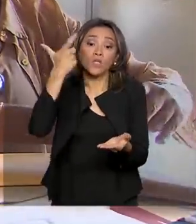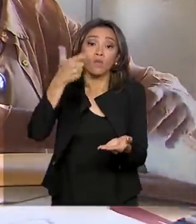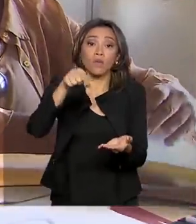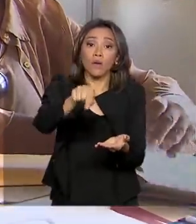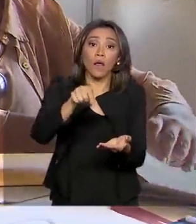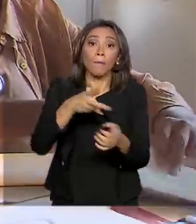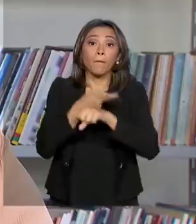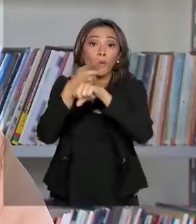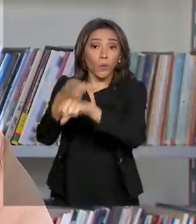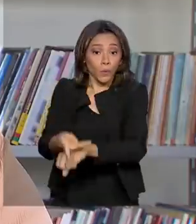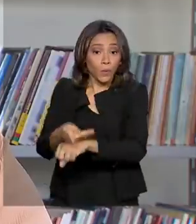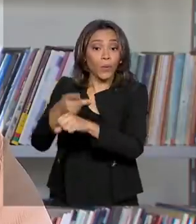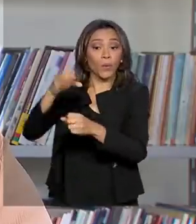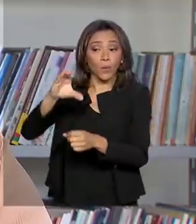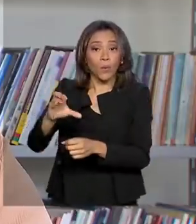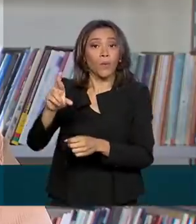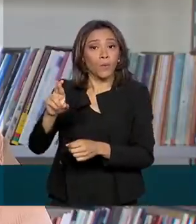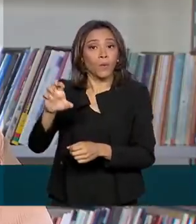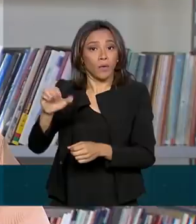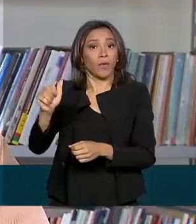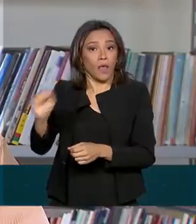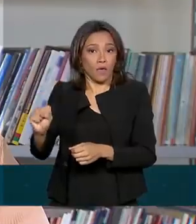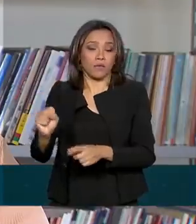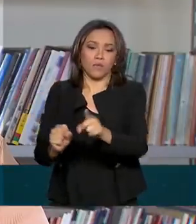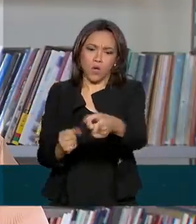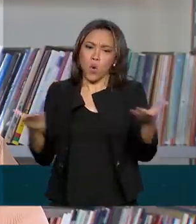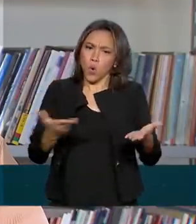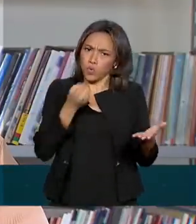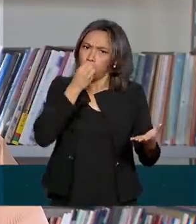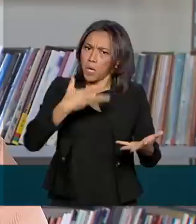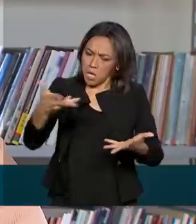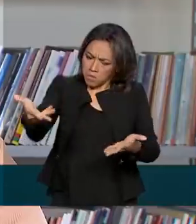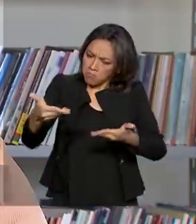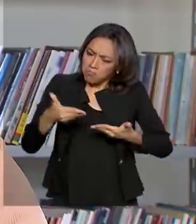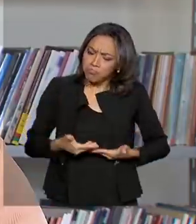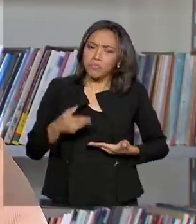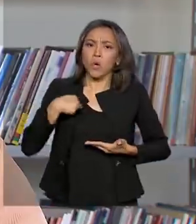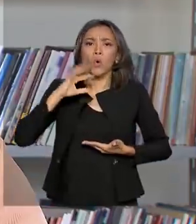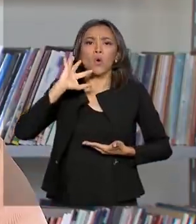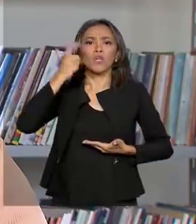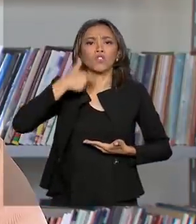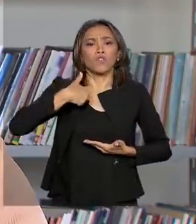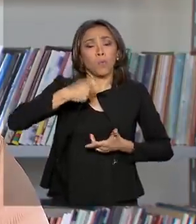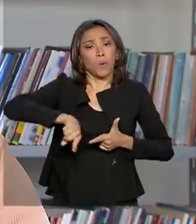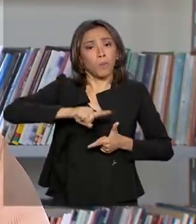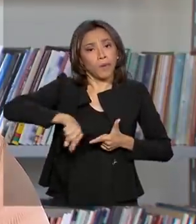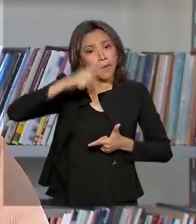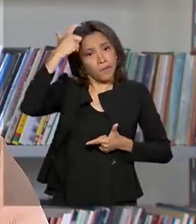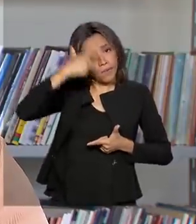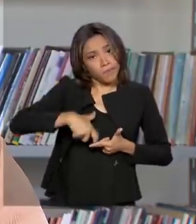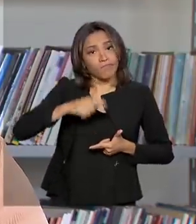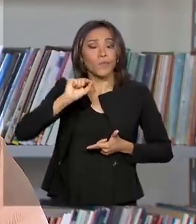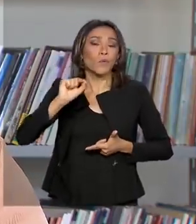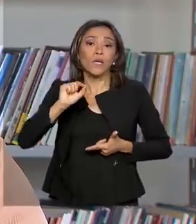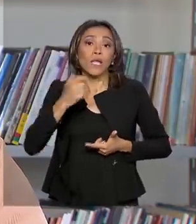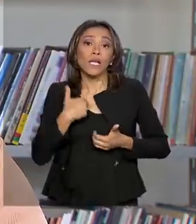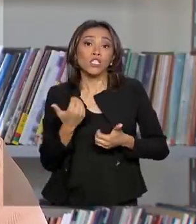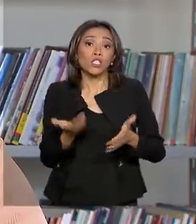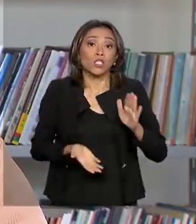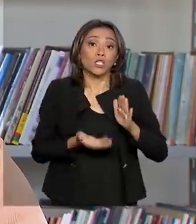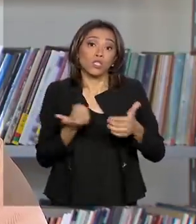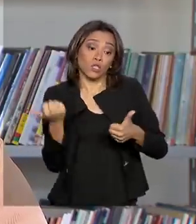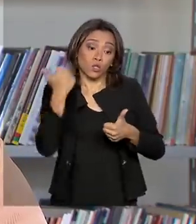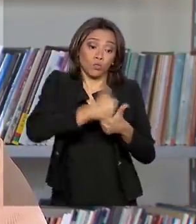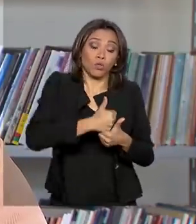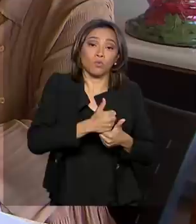procurou o CREAS. Sempre foi bem recebida. Hoje eu vim resolver o problema da minha questão da substituição de